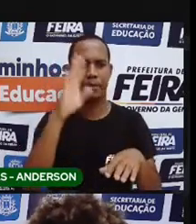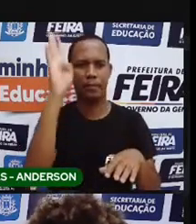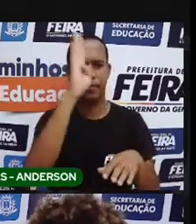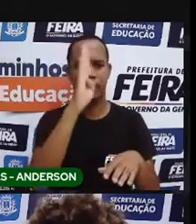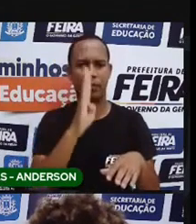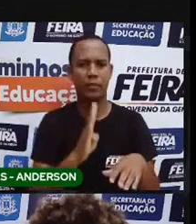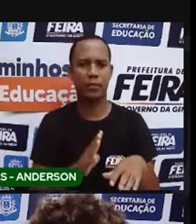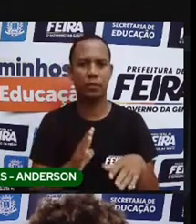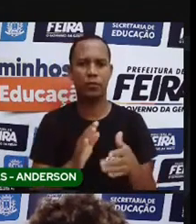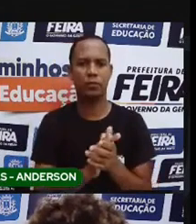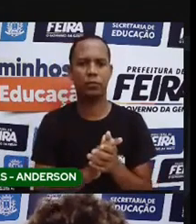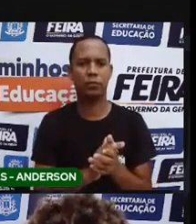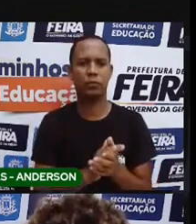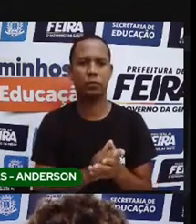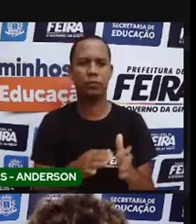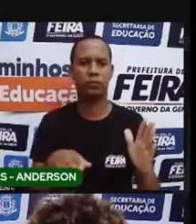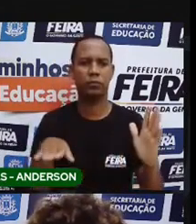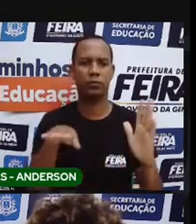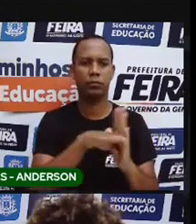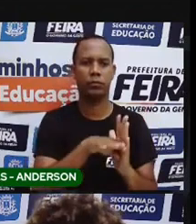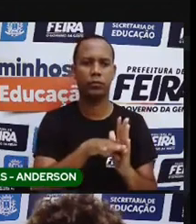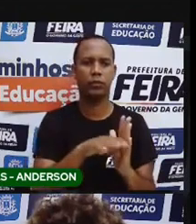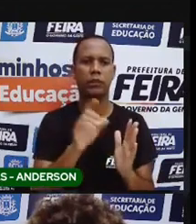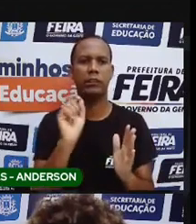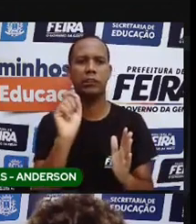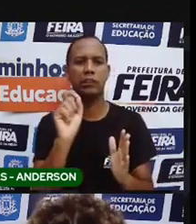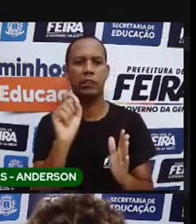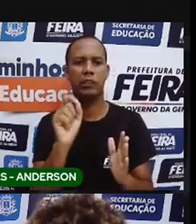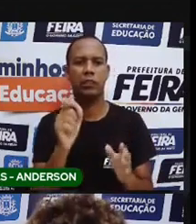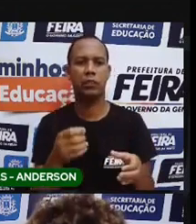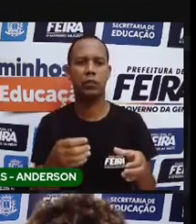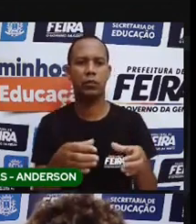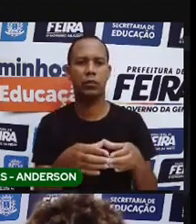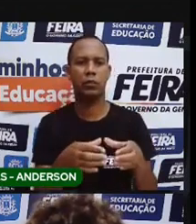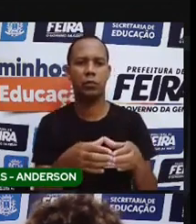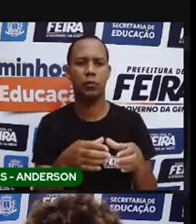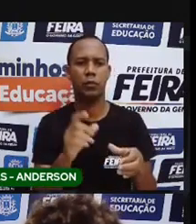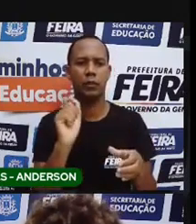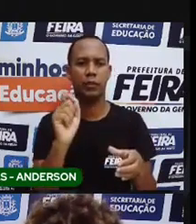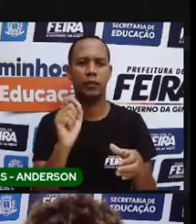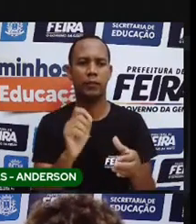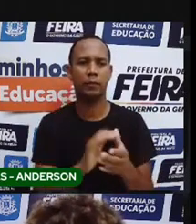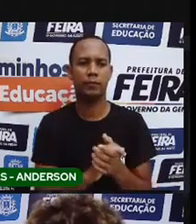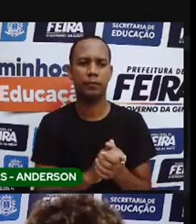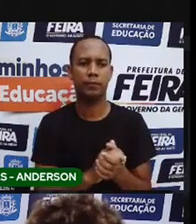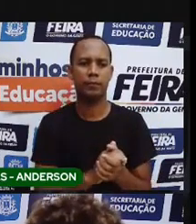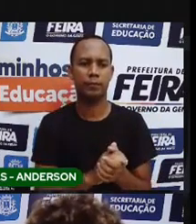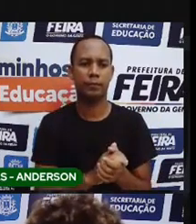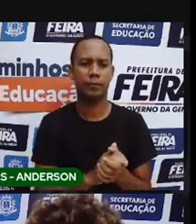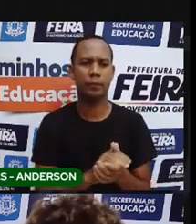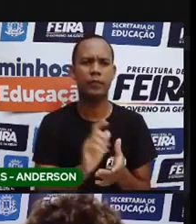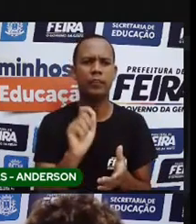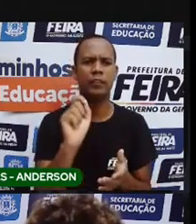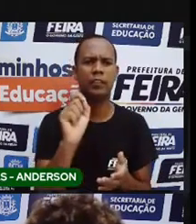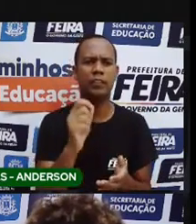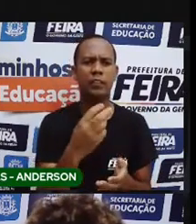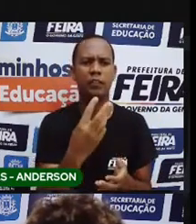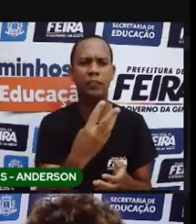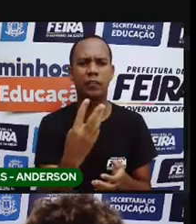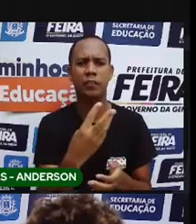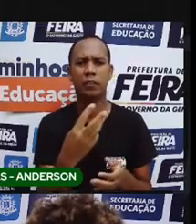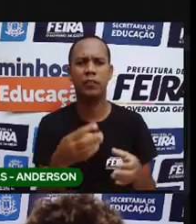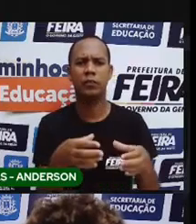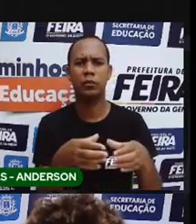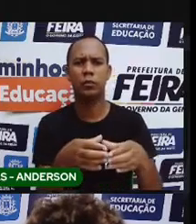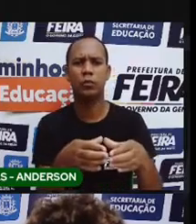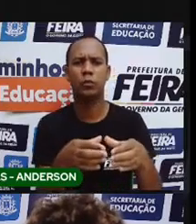na época da chegada dos portugueses quem eram desses três aqui ó então aqui quem eram desses três desses dois quem